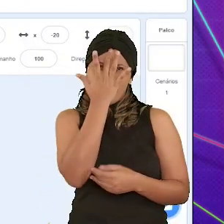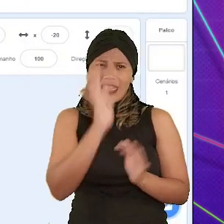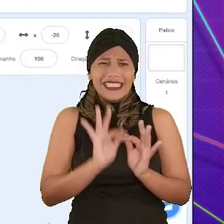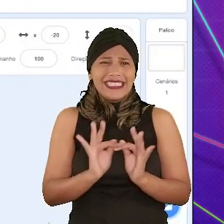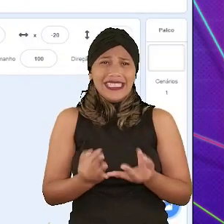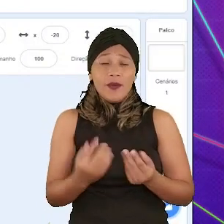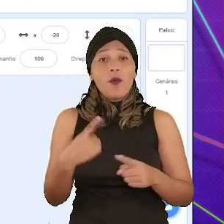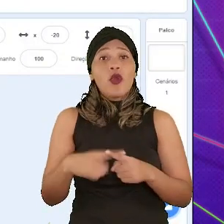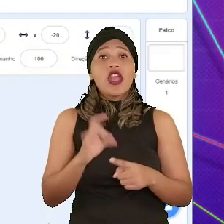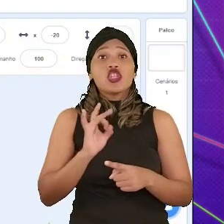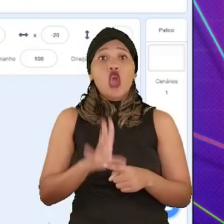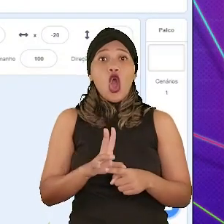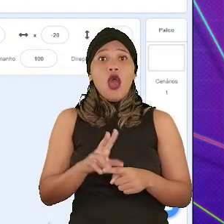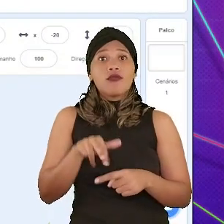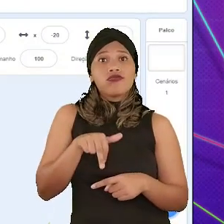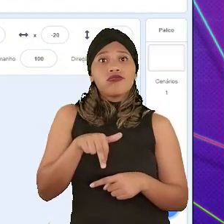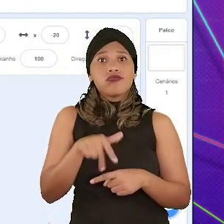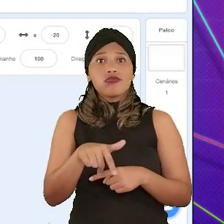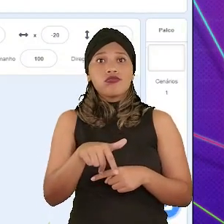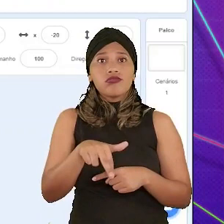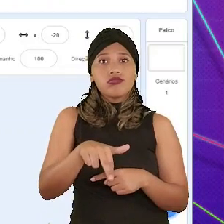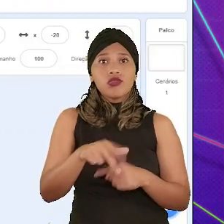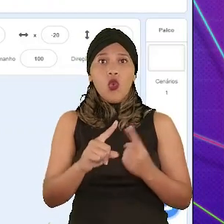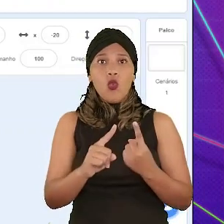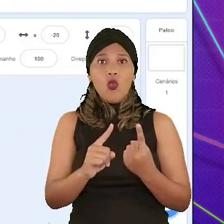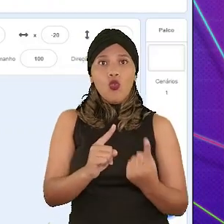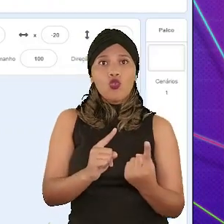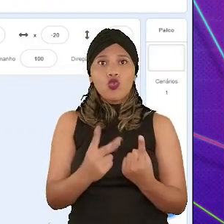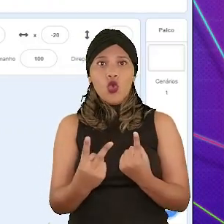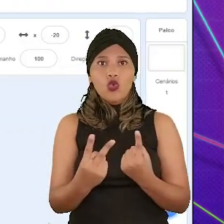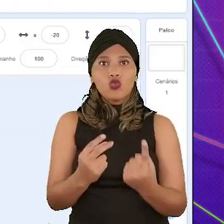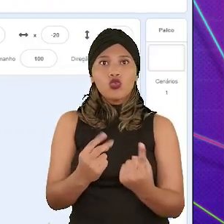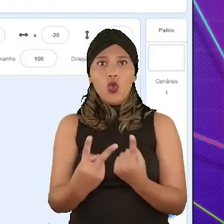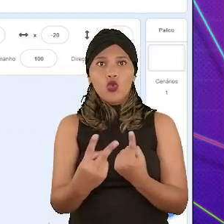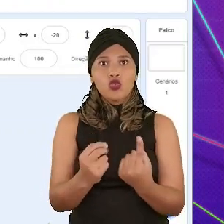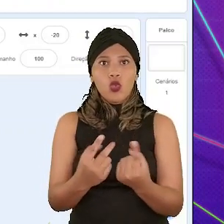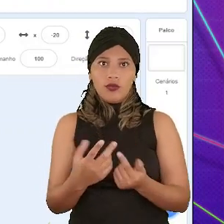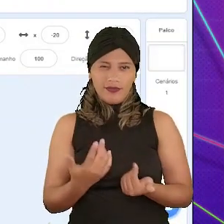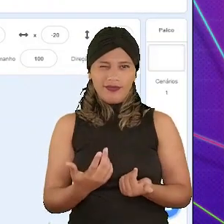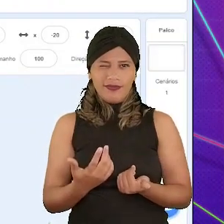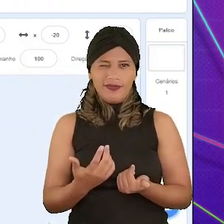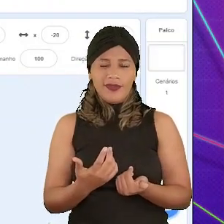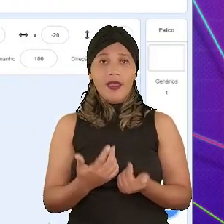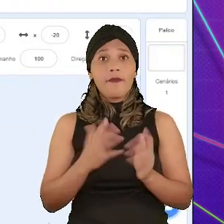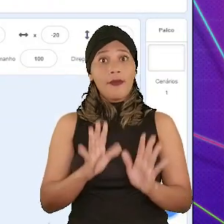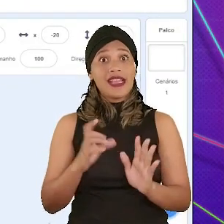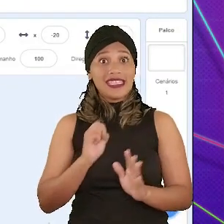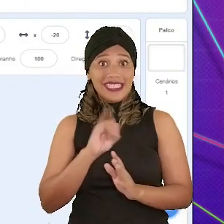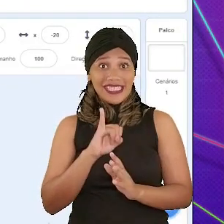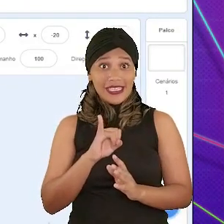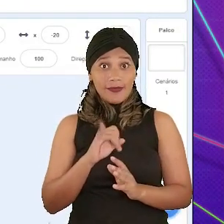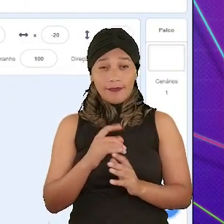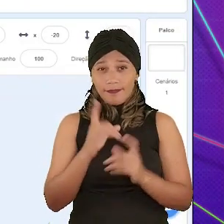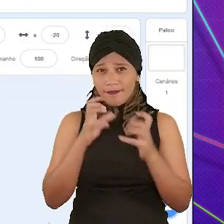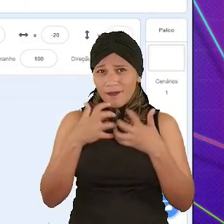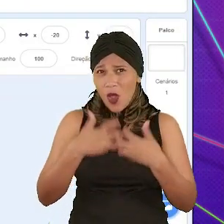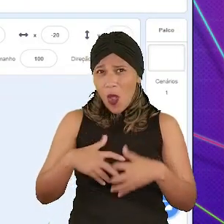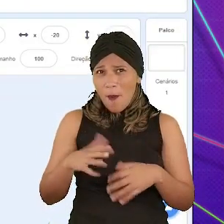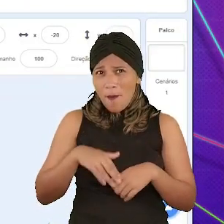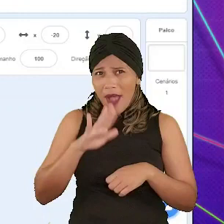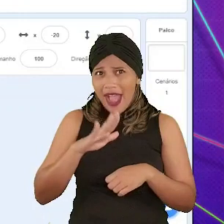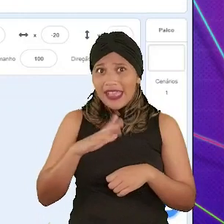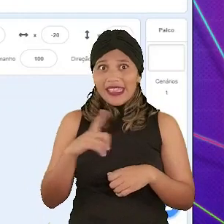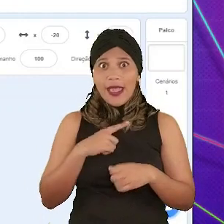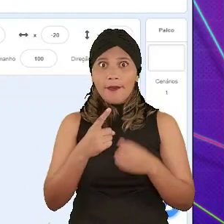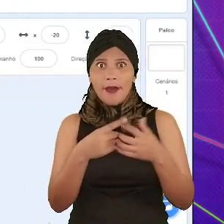animação vai ser bem mais simples do que seria se tivéssemos vários sprites em sequência para animar nosso personagem. Mas caso fosse assim,